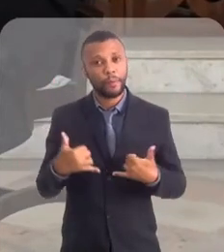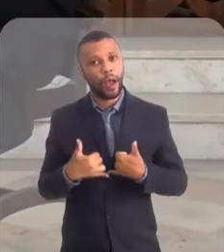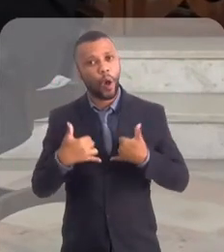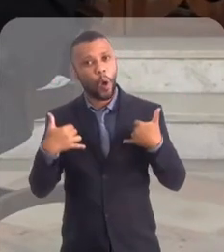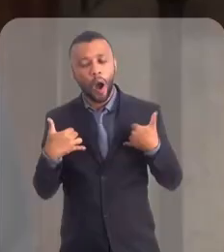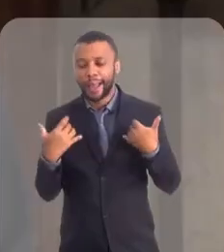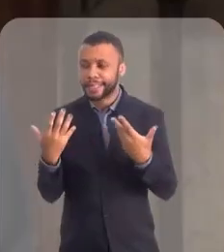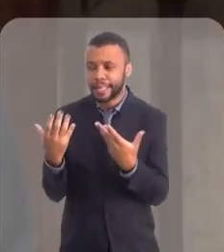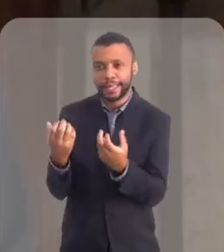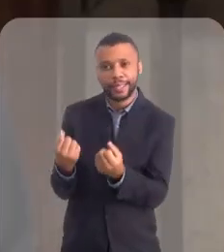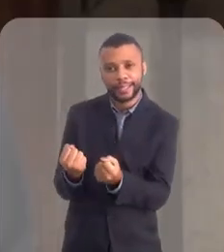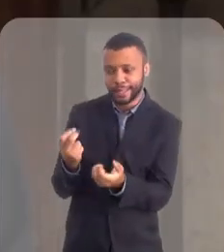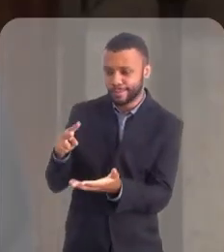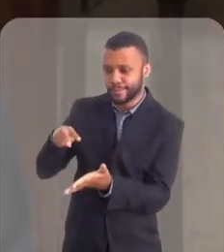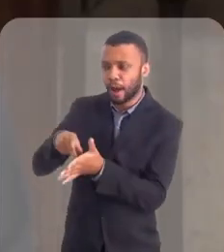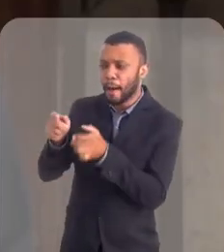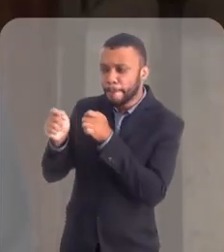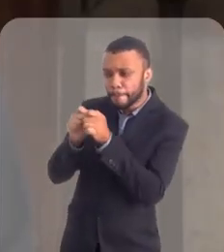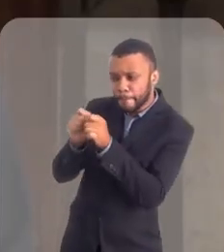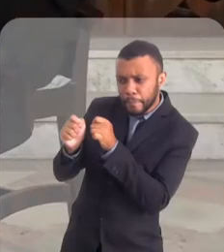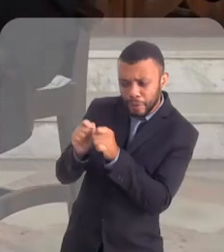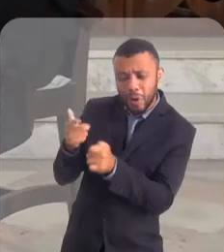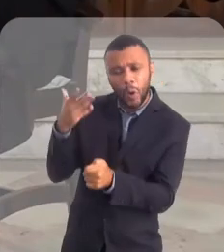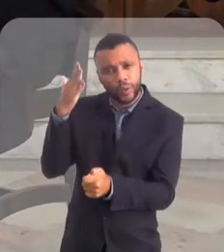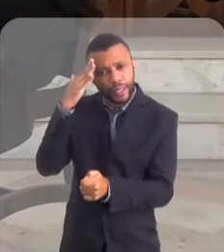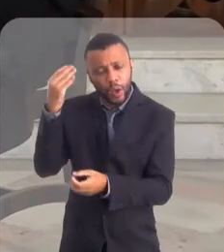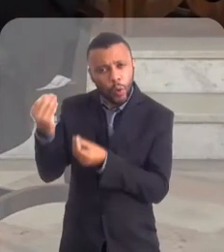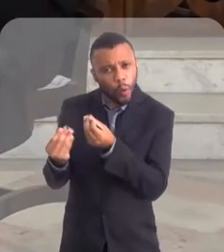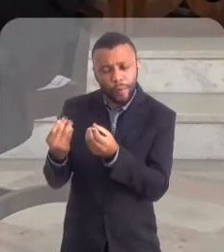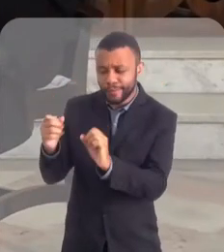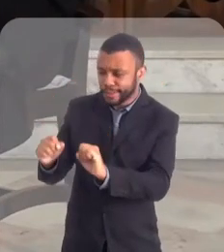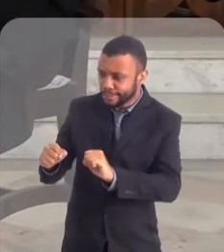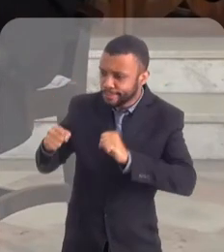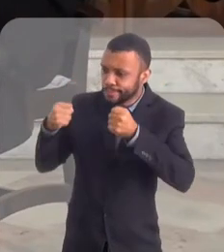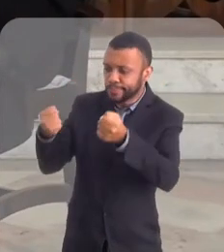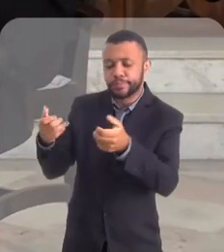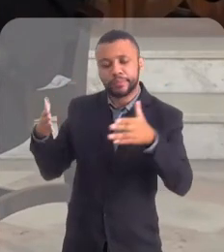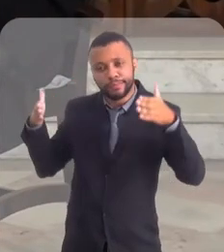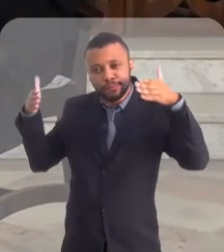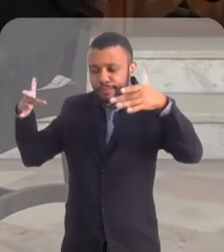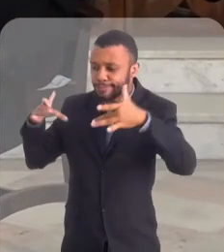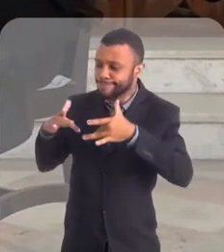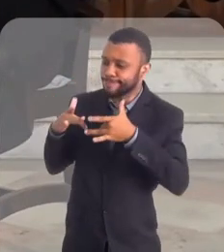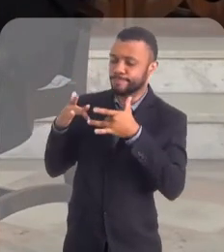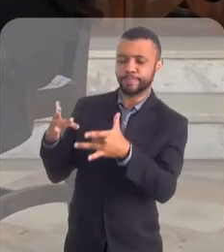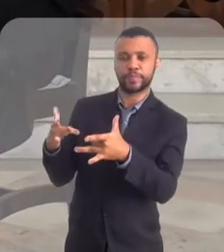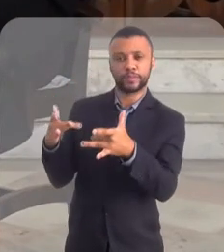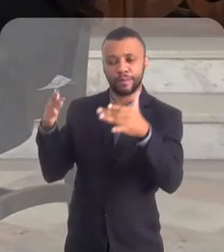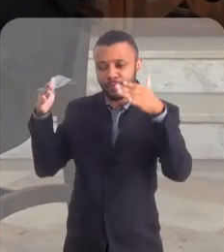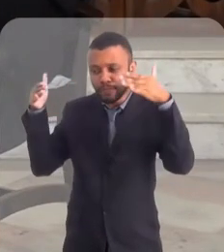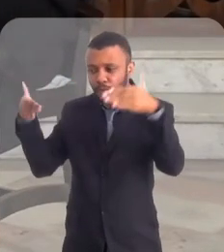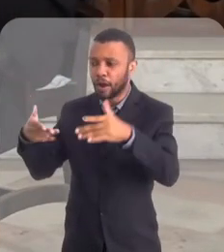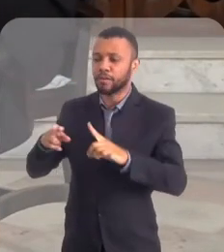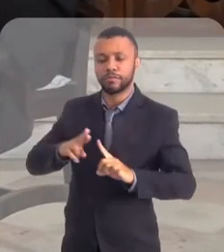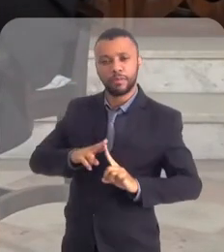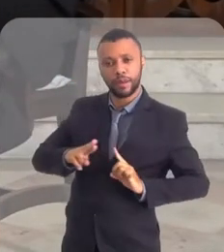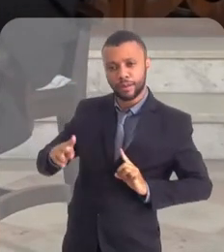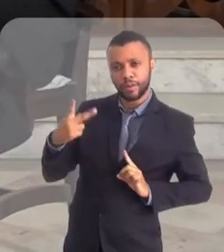honra de estar aqui no dia da sua ordenação. Sei o quanto o Senhor se dedica à sua religião.